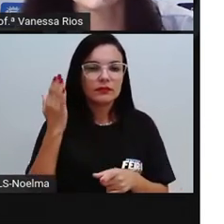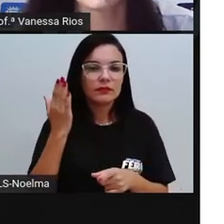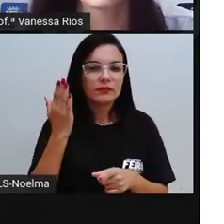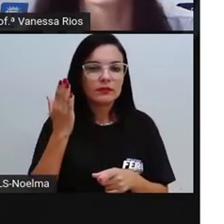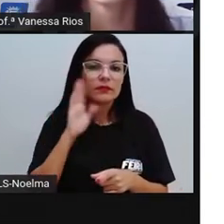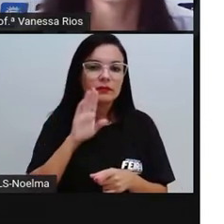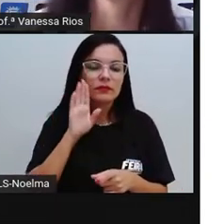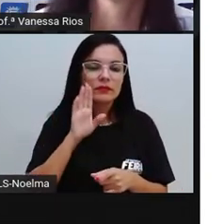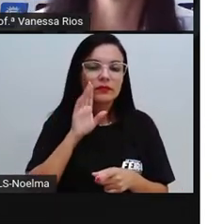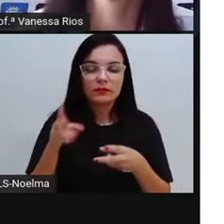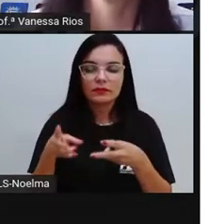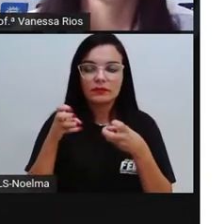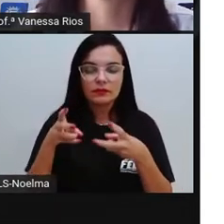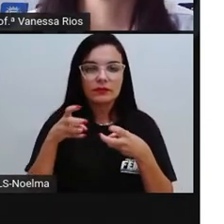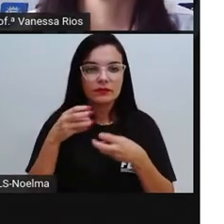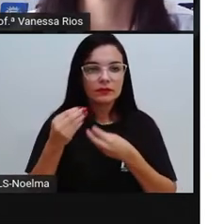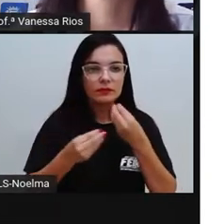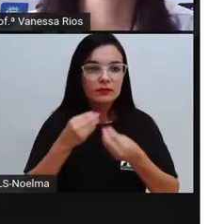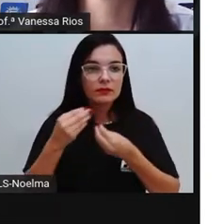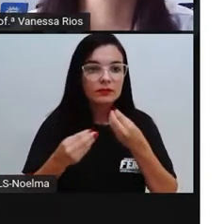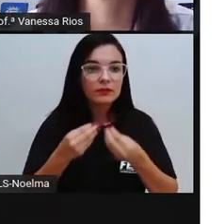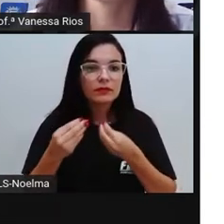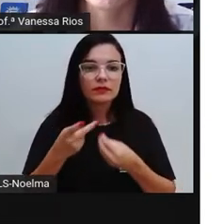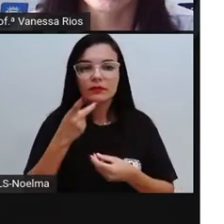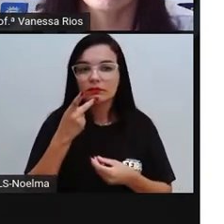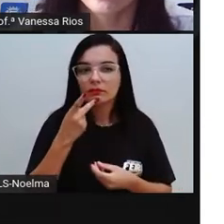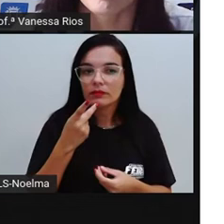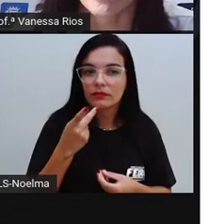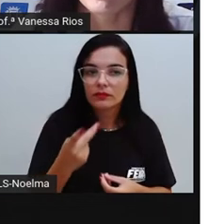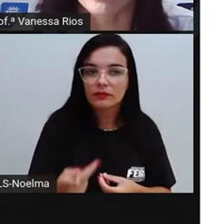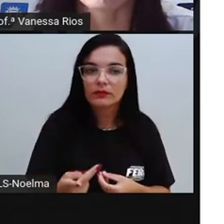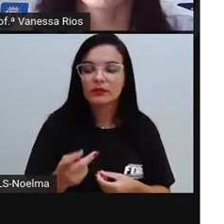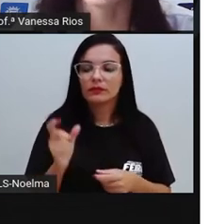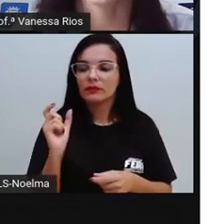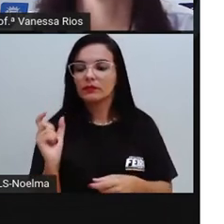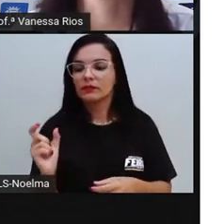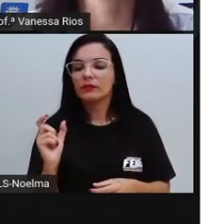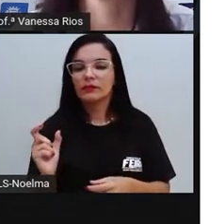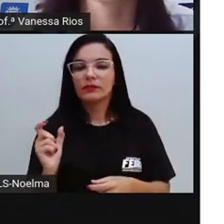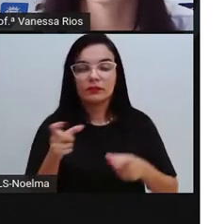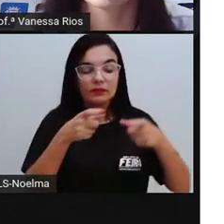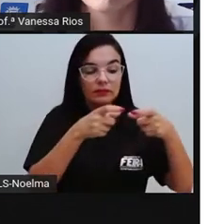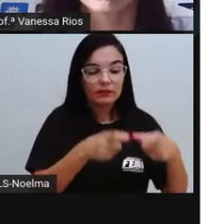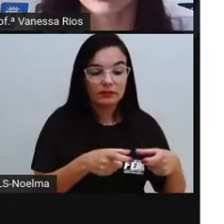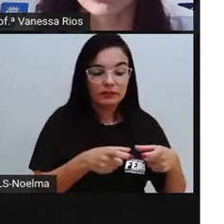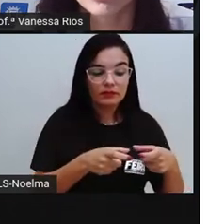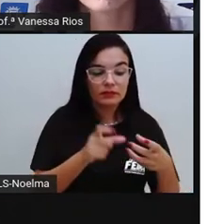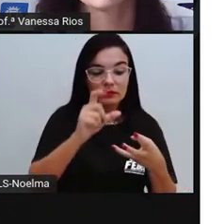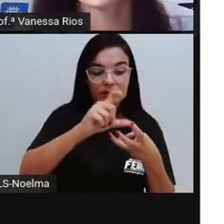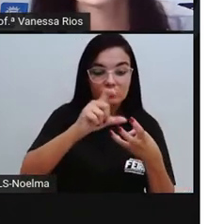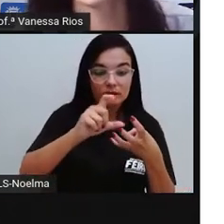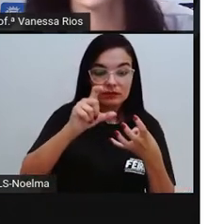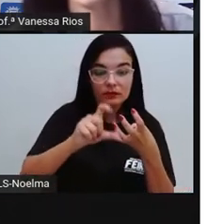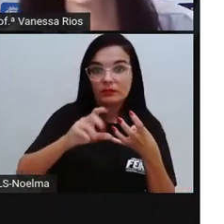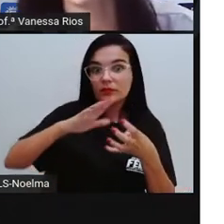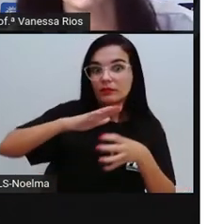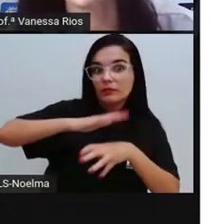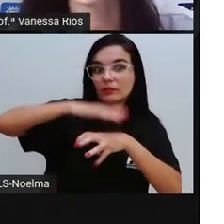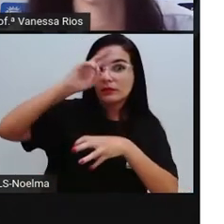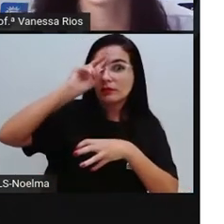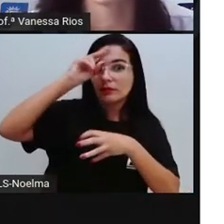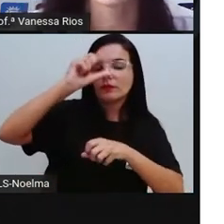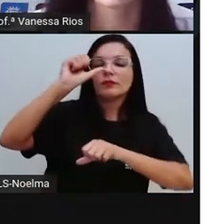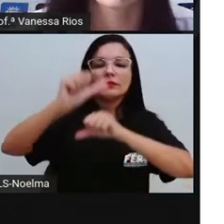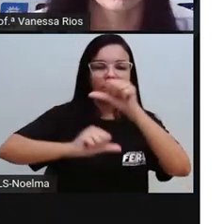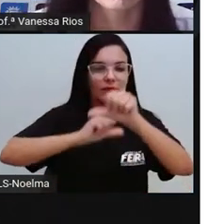perceber o quanto a forma de pronunciar a palavra, a localização da sílaba tônica, transforma as